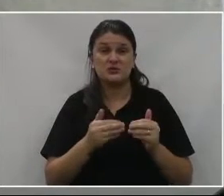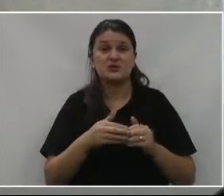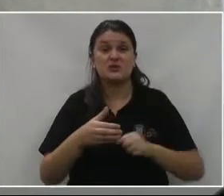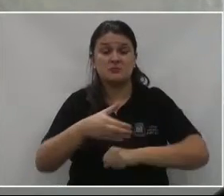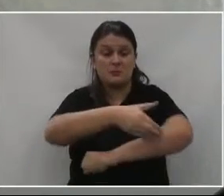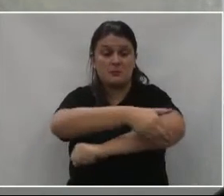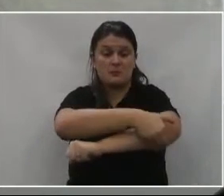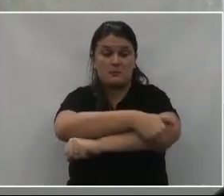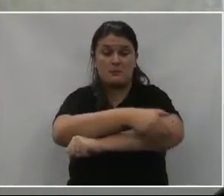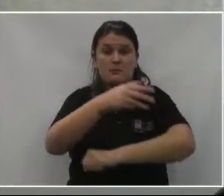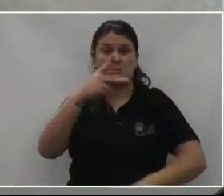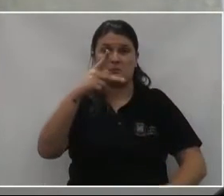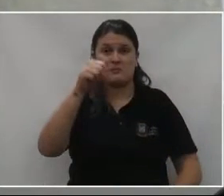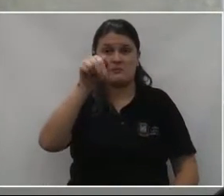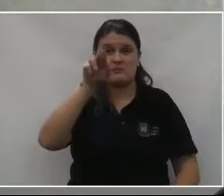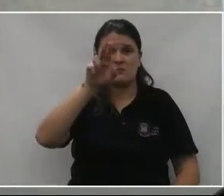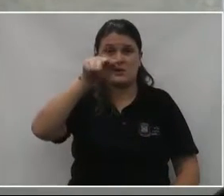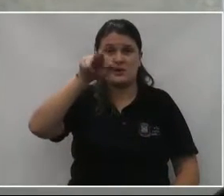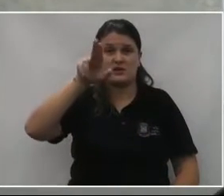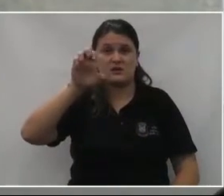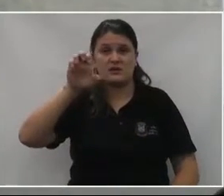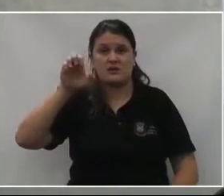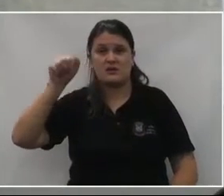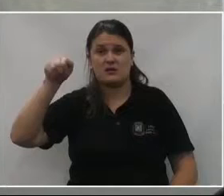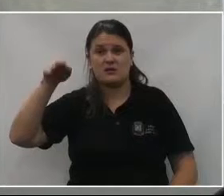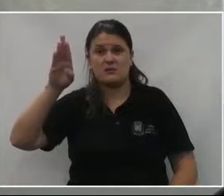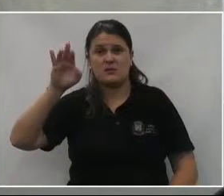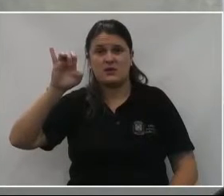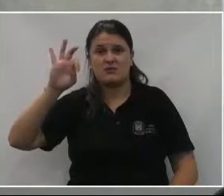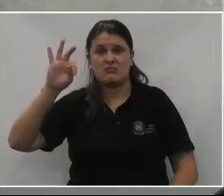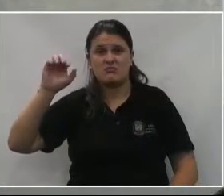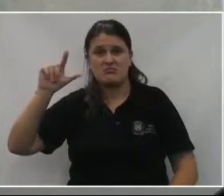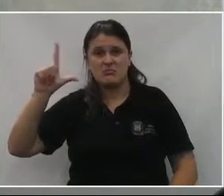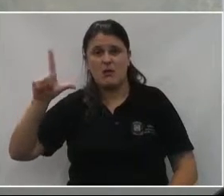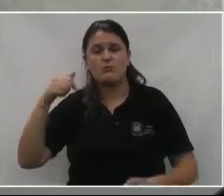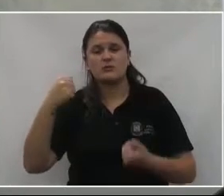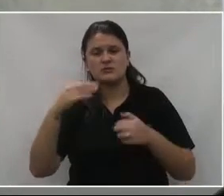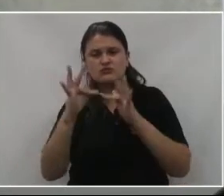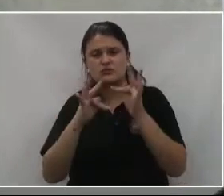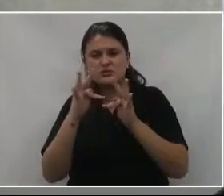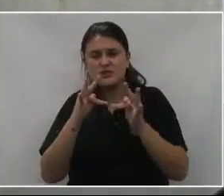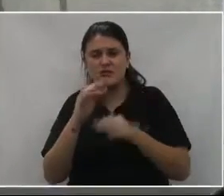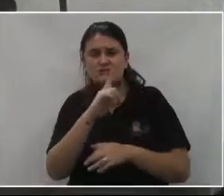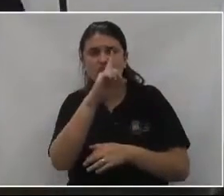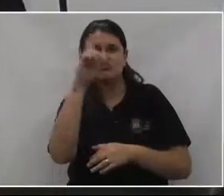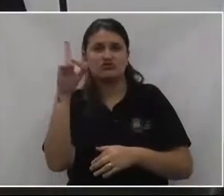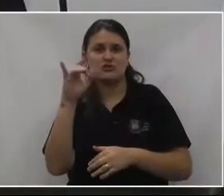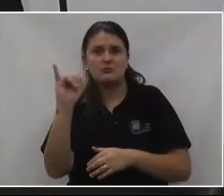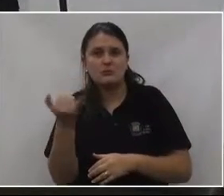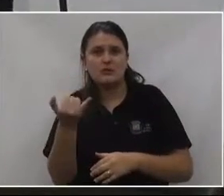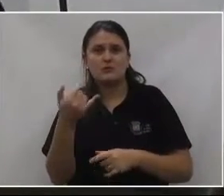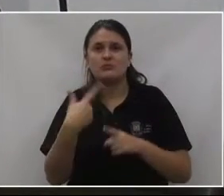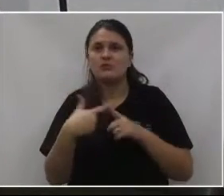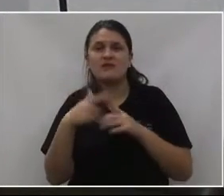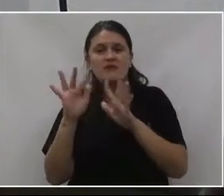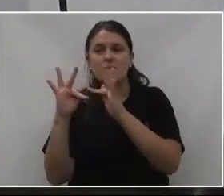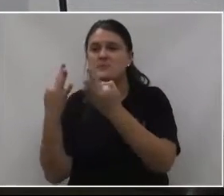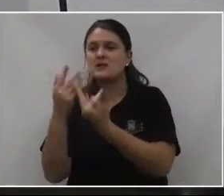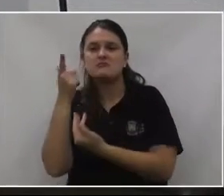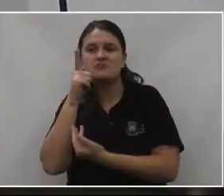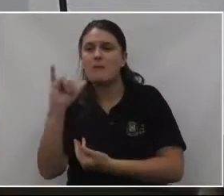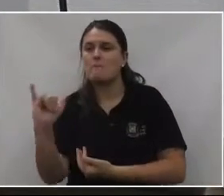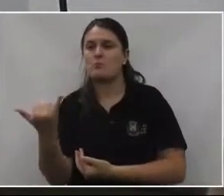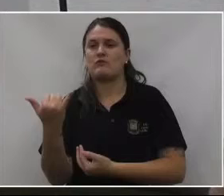tem que voltar a funcionar de dia. O que está acontecendo na nossa cidade? A família de bem não consegue ir em um lugar desse?